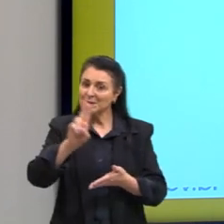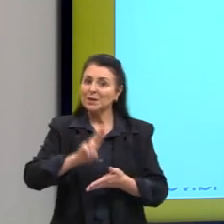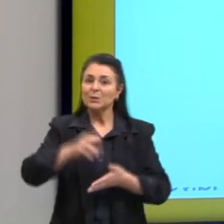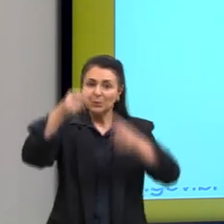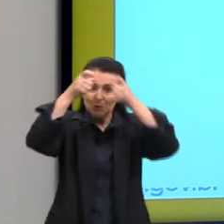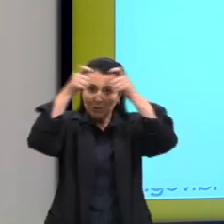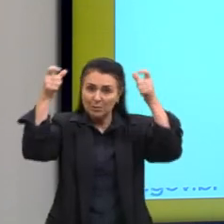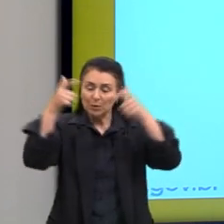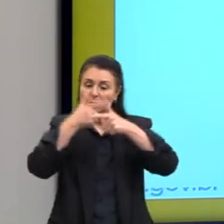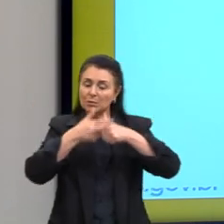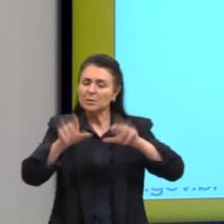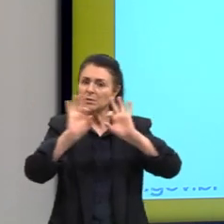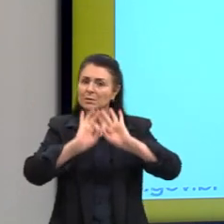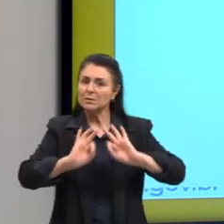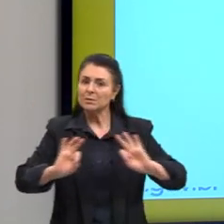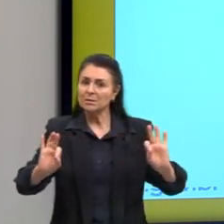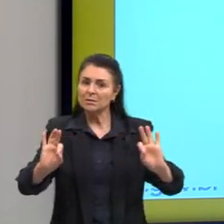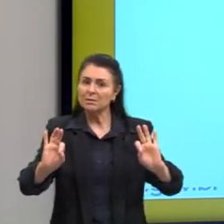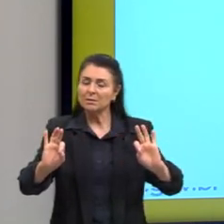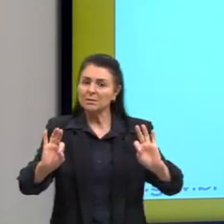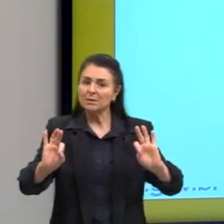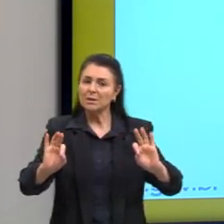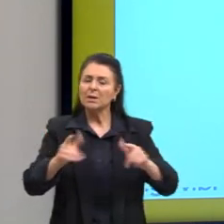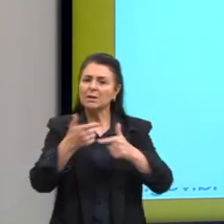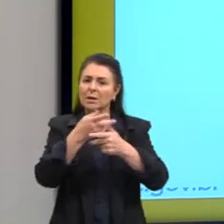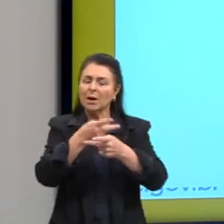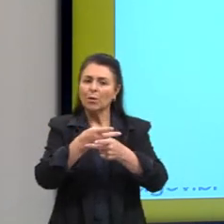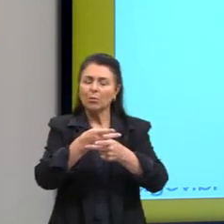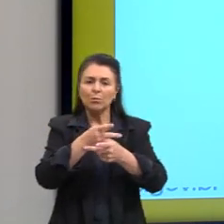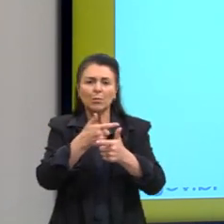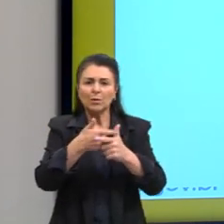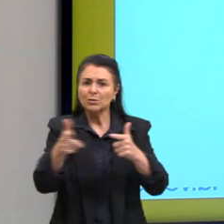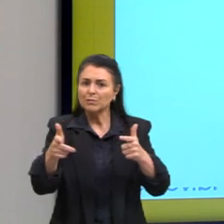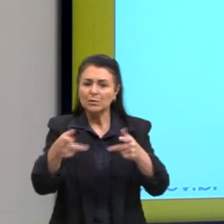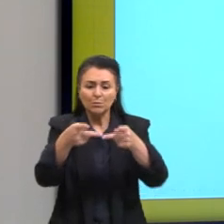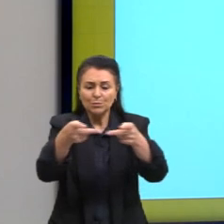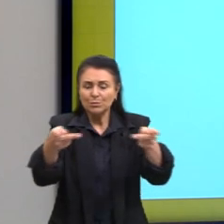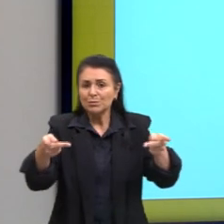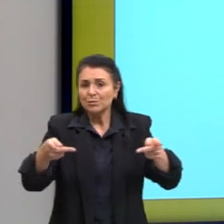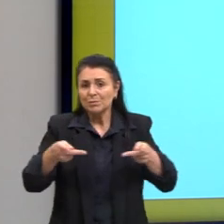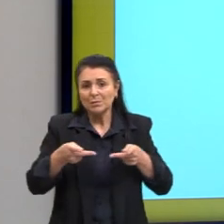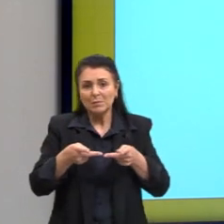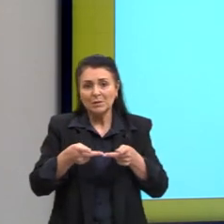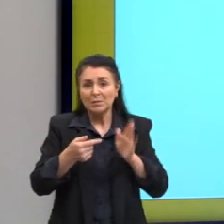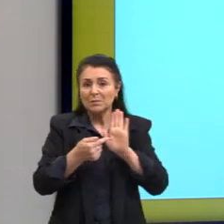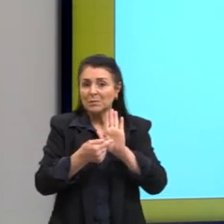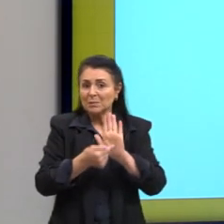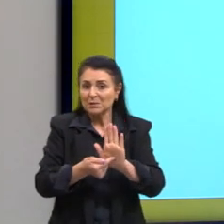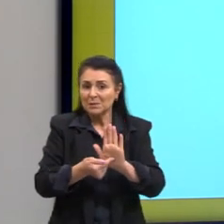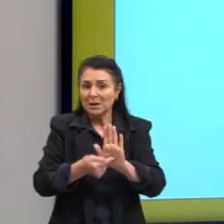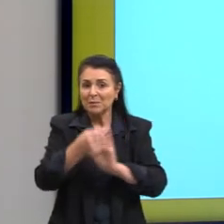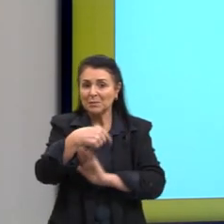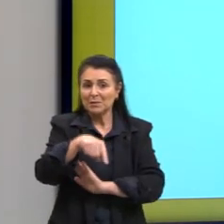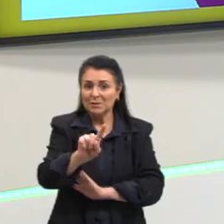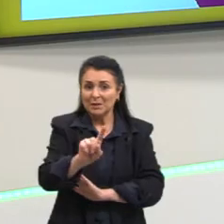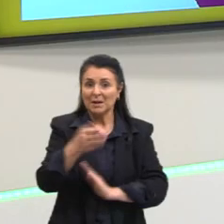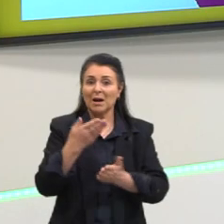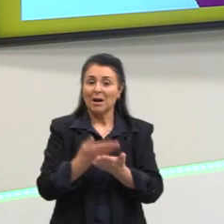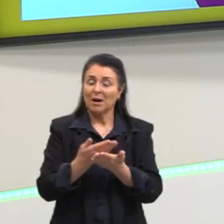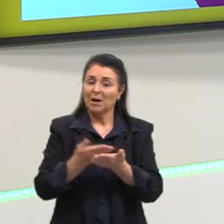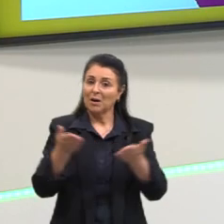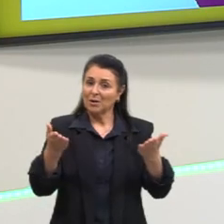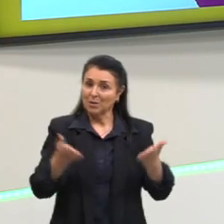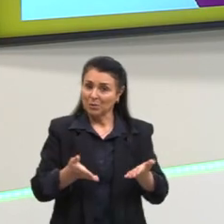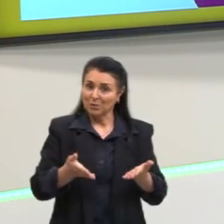divisão simples, que é uma divisão onde, ao ir em uma pizzaria, a gente tem que dividir uma pizza, correto? Então, essa foi a aula de hoje.